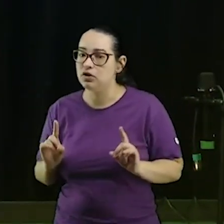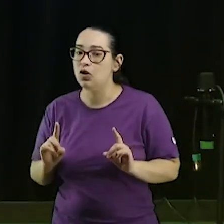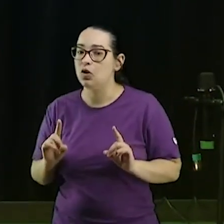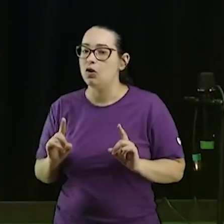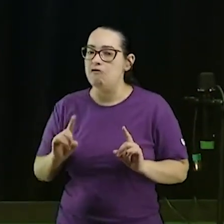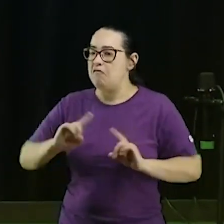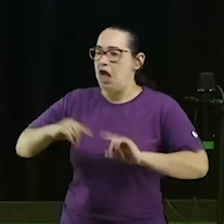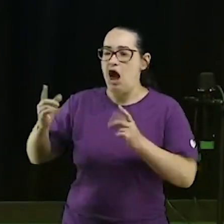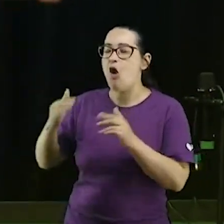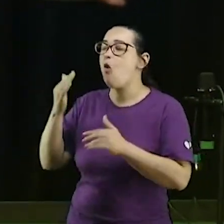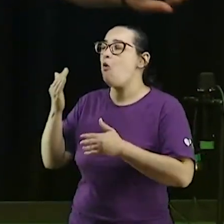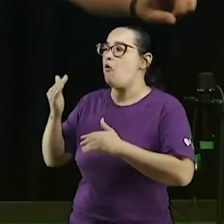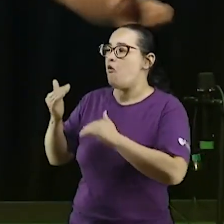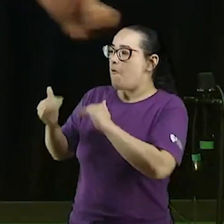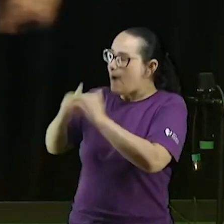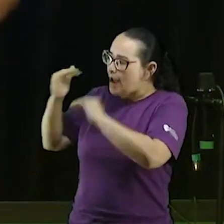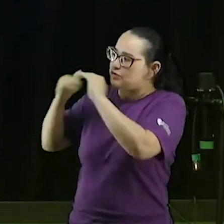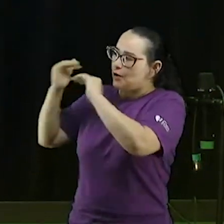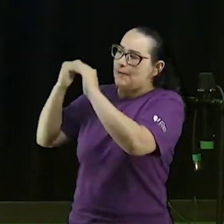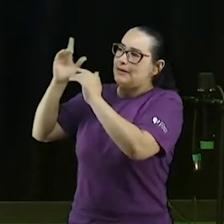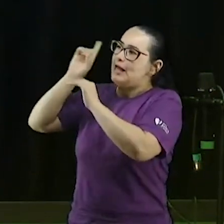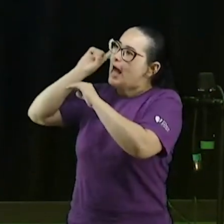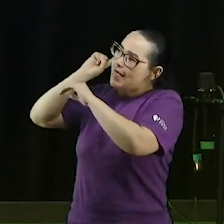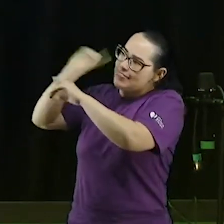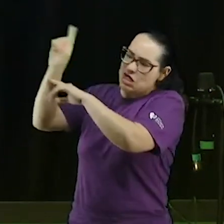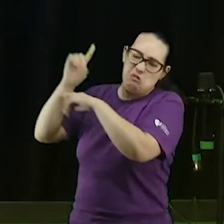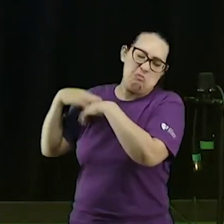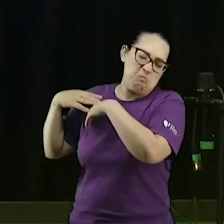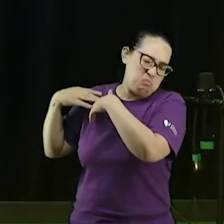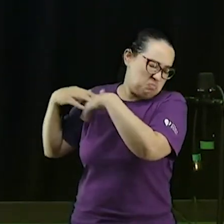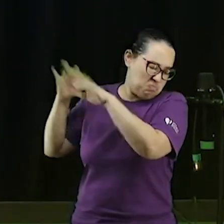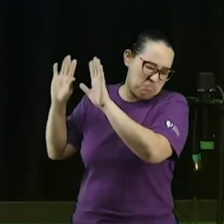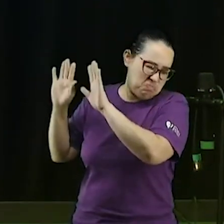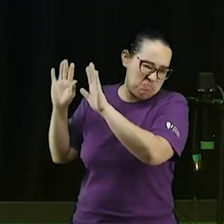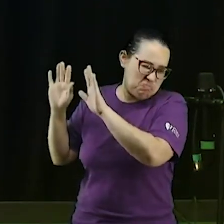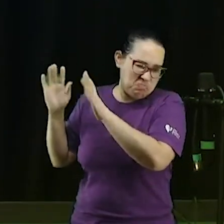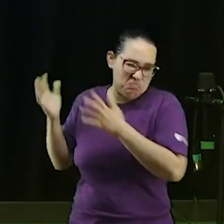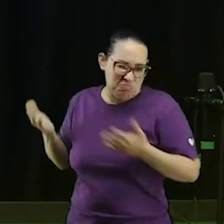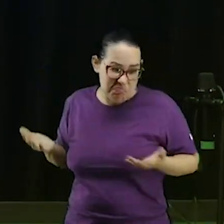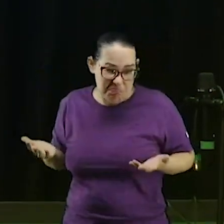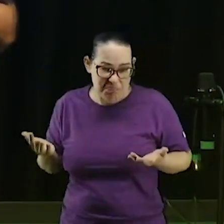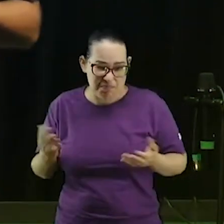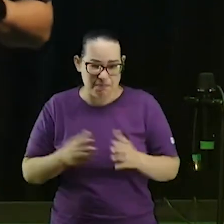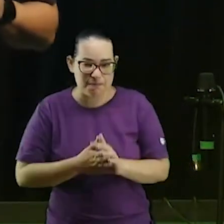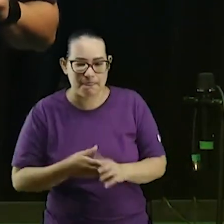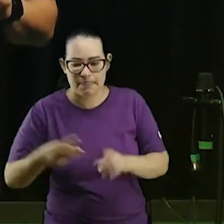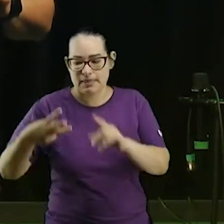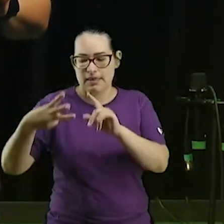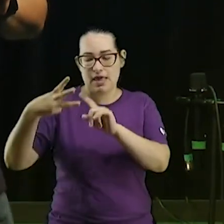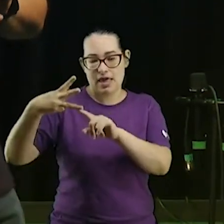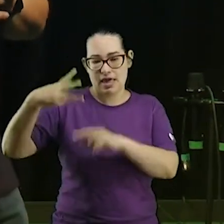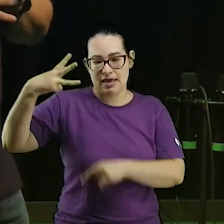não deixa ninguém fazer lavar cerebral na tua cabeça número 3